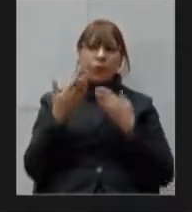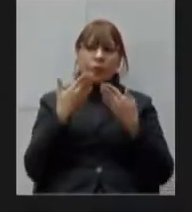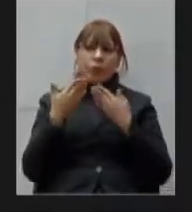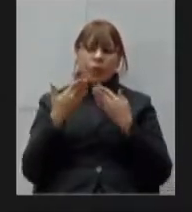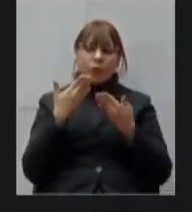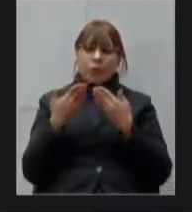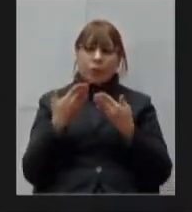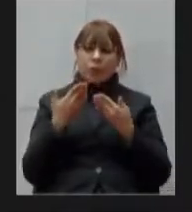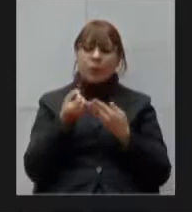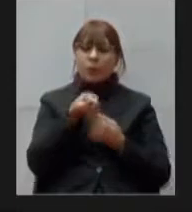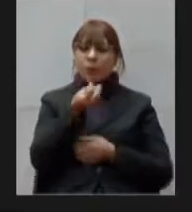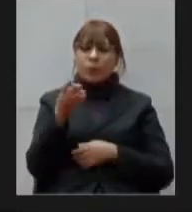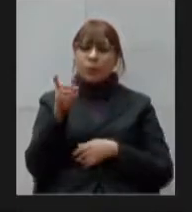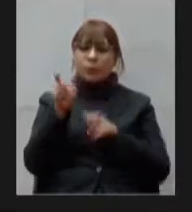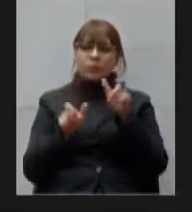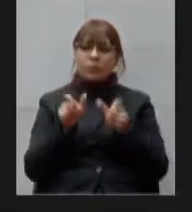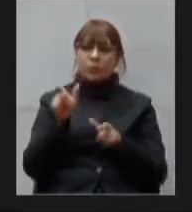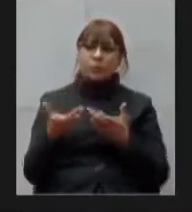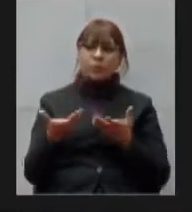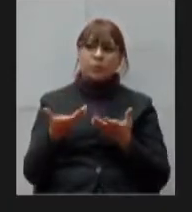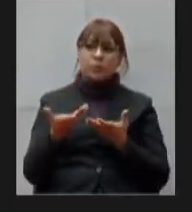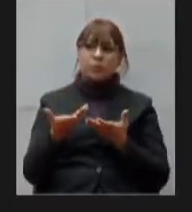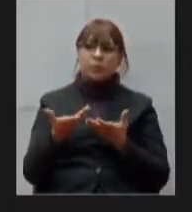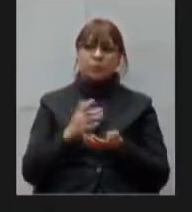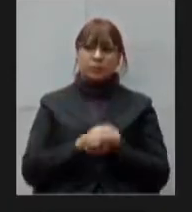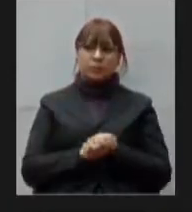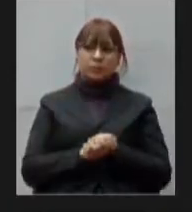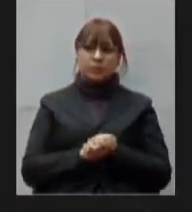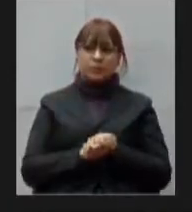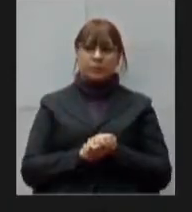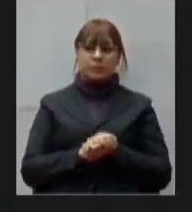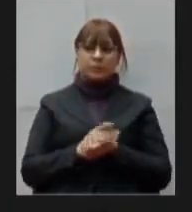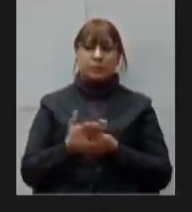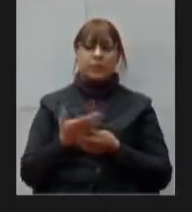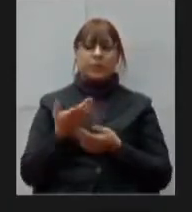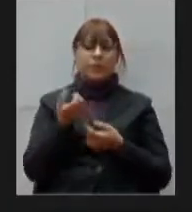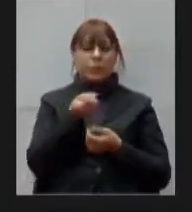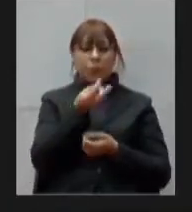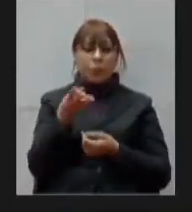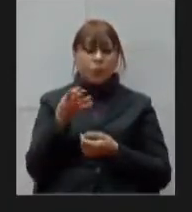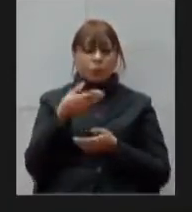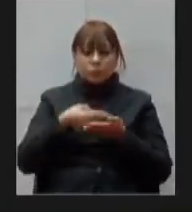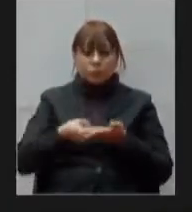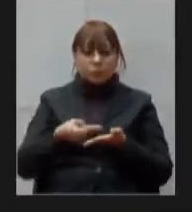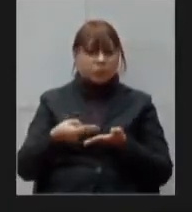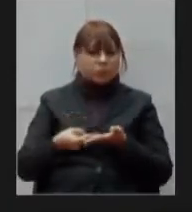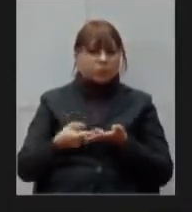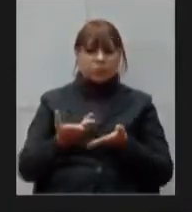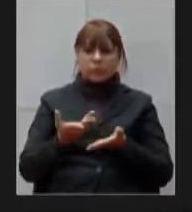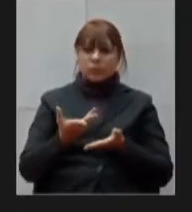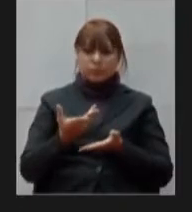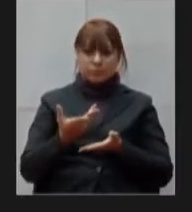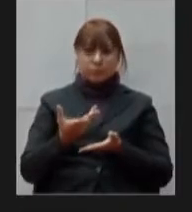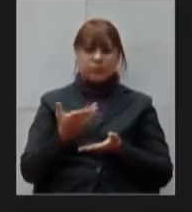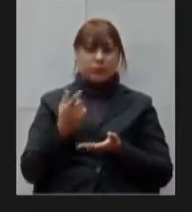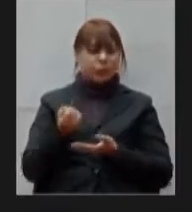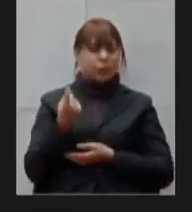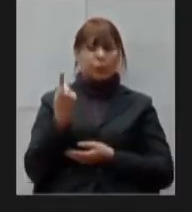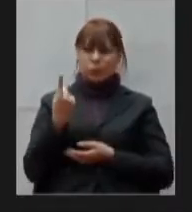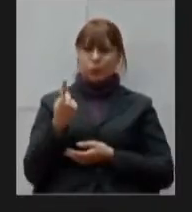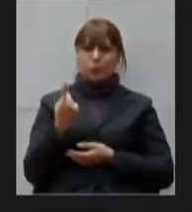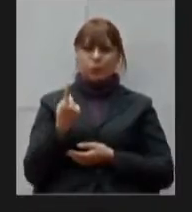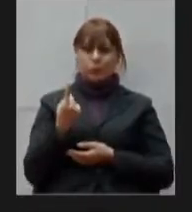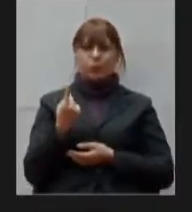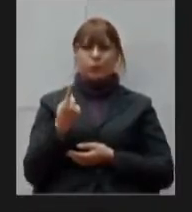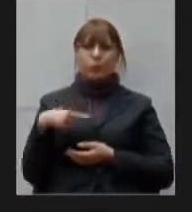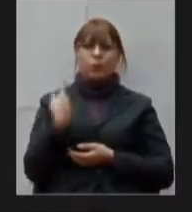eles tiveram o mesmo número de leitos credenciados a mesma quantidade que em Minas Gerais então isso é um absurdo o